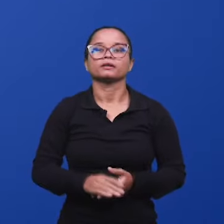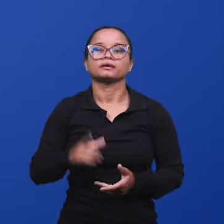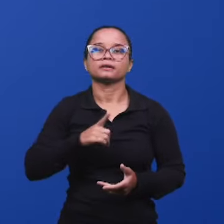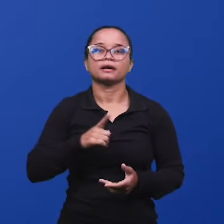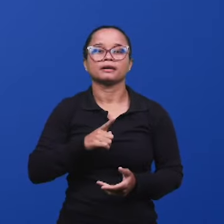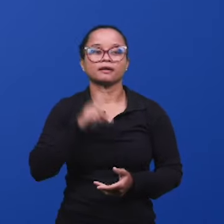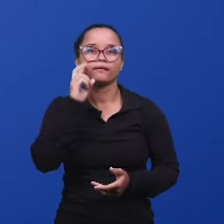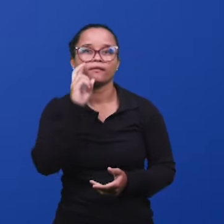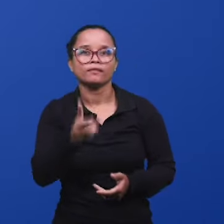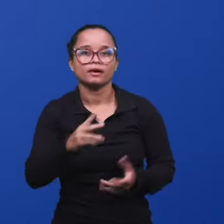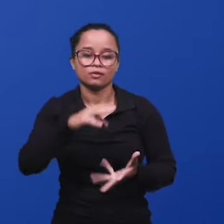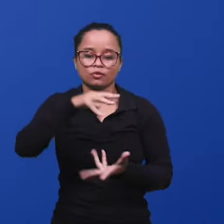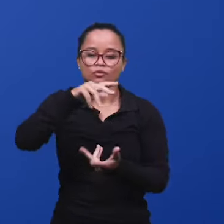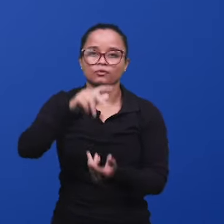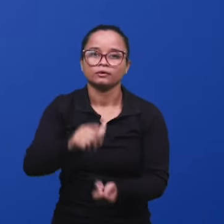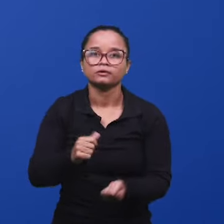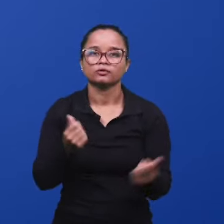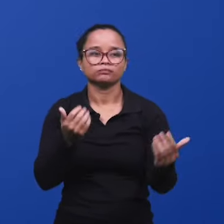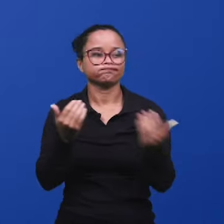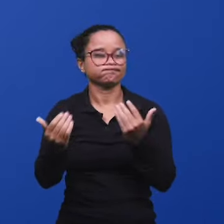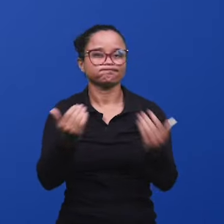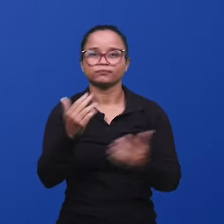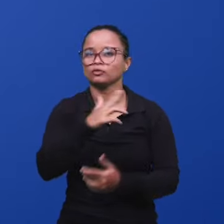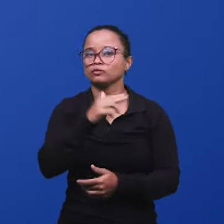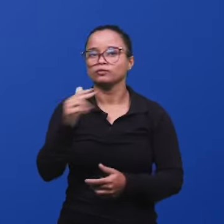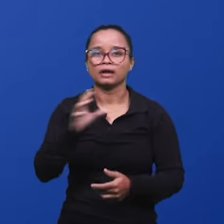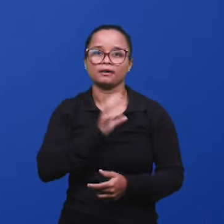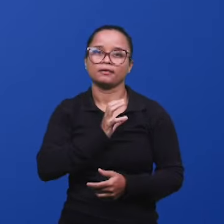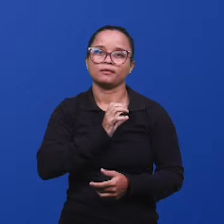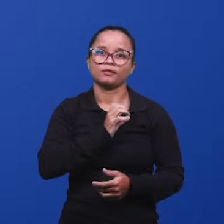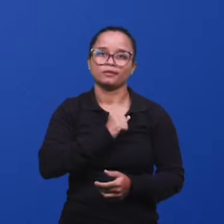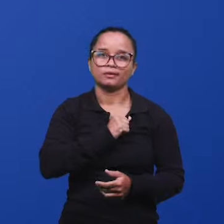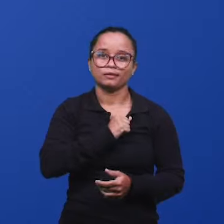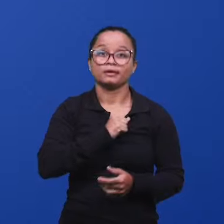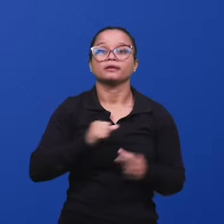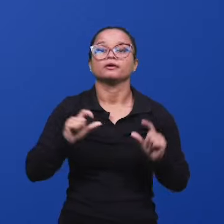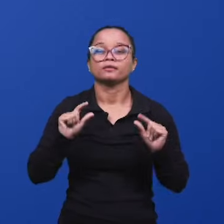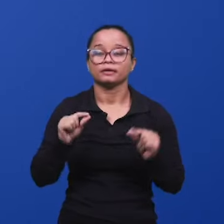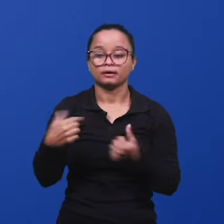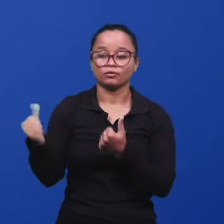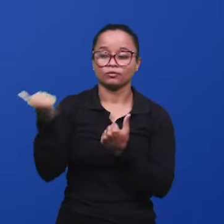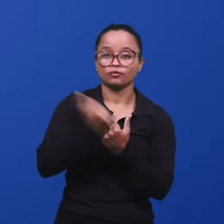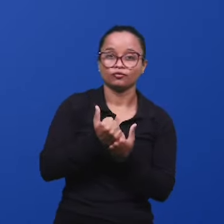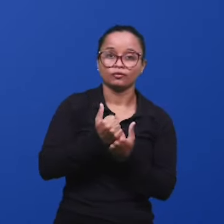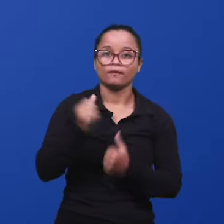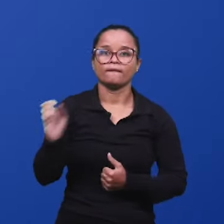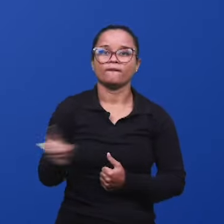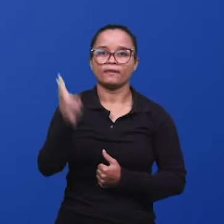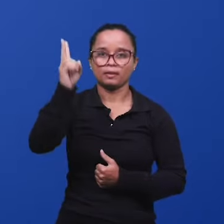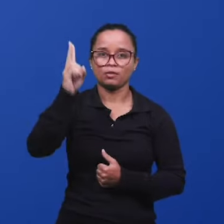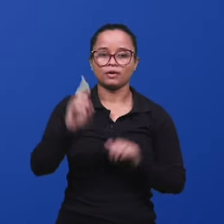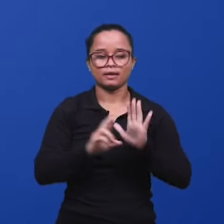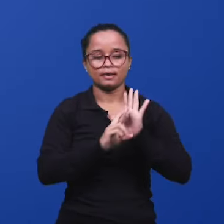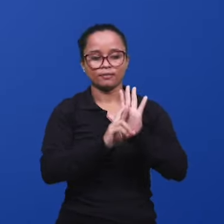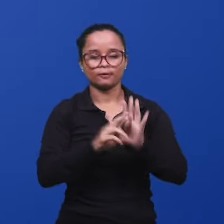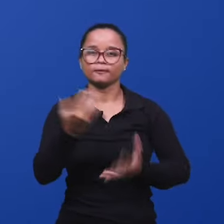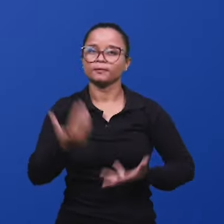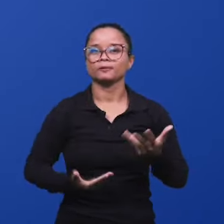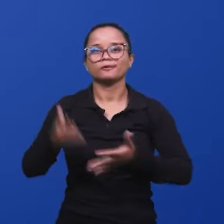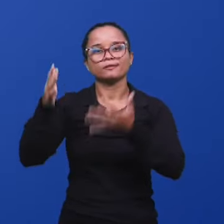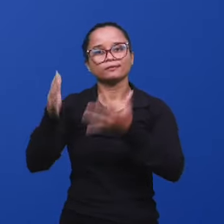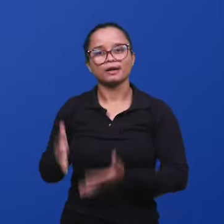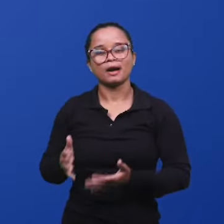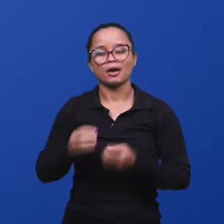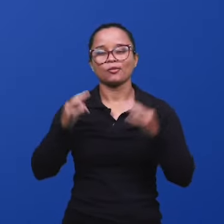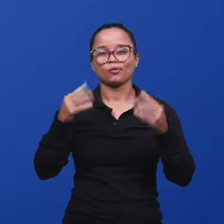e bens desse mundo jamais se comparam a esse amor. Não há o que possa substituir o valor que ele representa para a